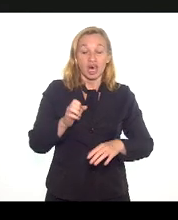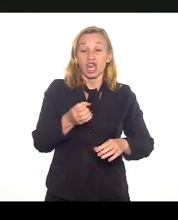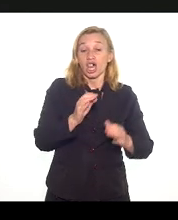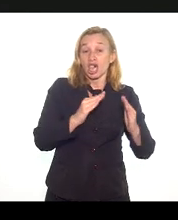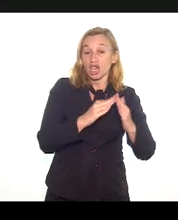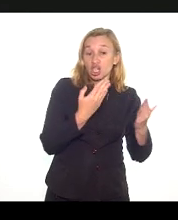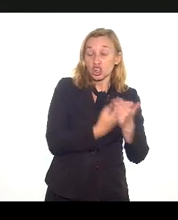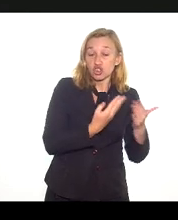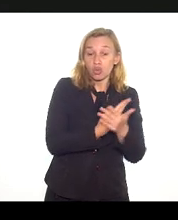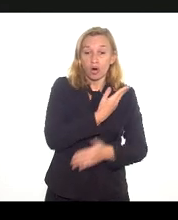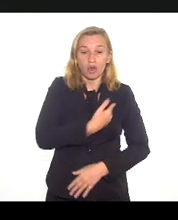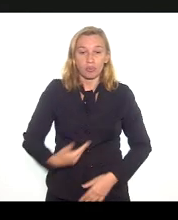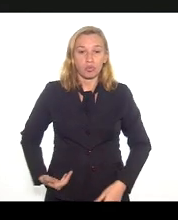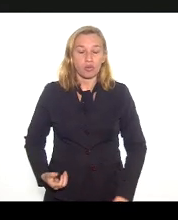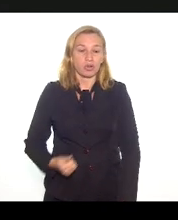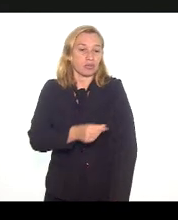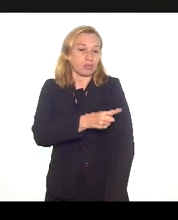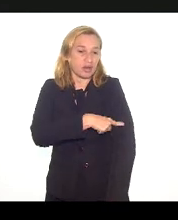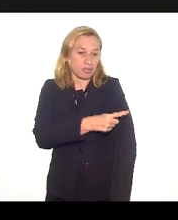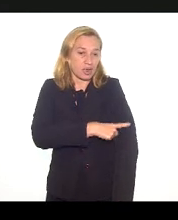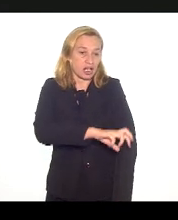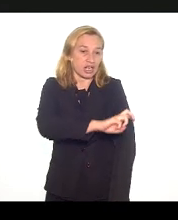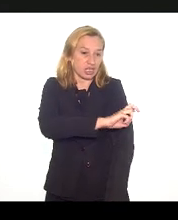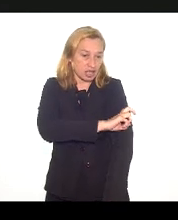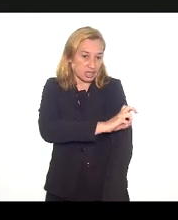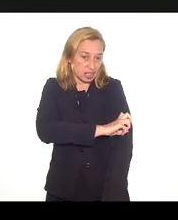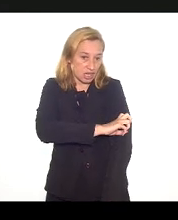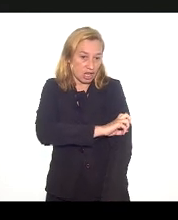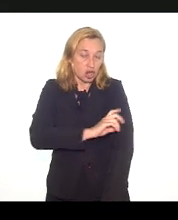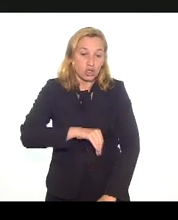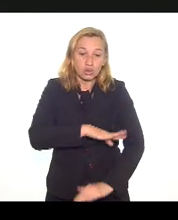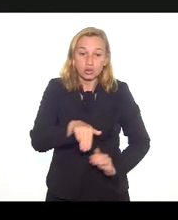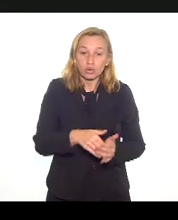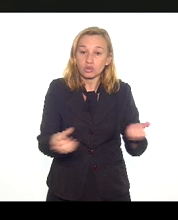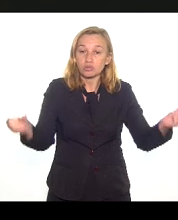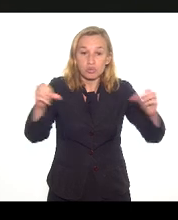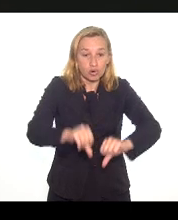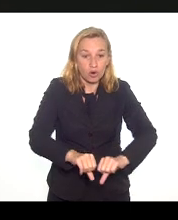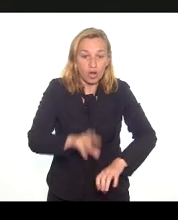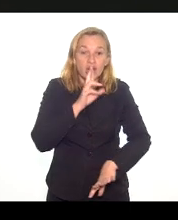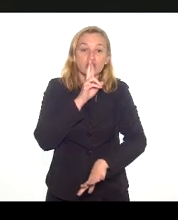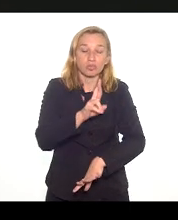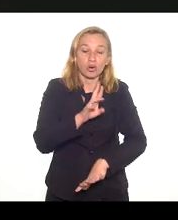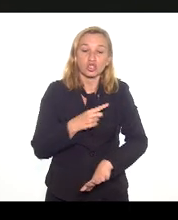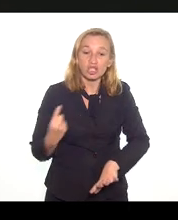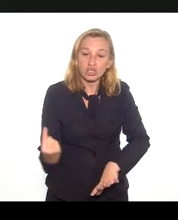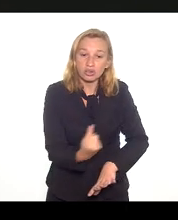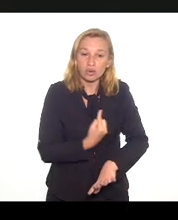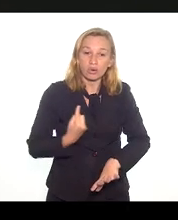de 1ª e 5ª série, do pior para o melhor, todos os nove piores resultados estão na nossa